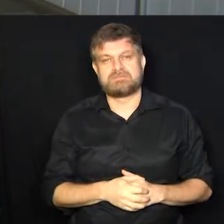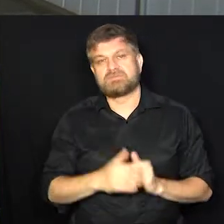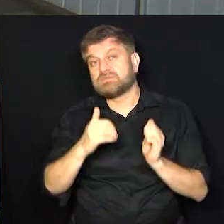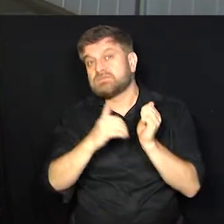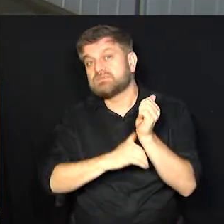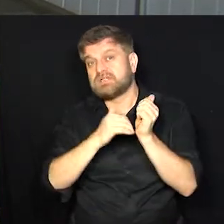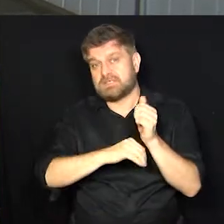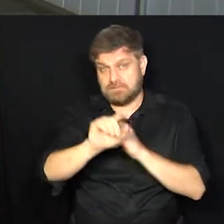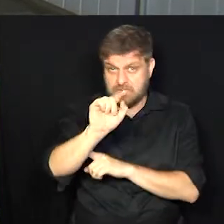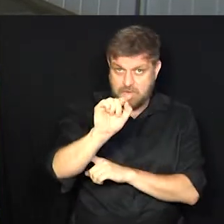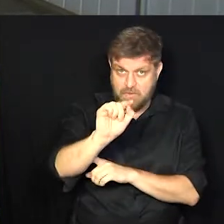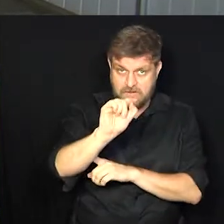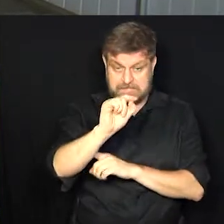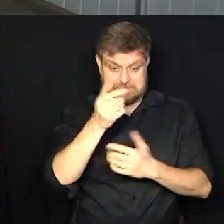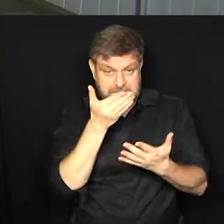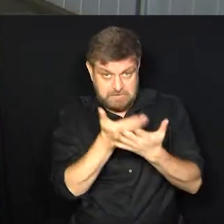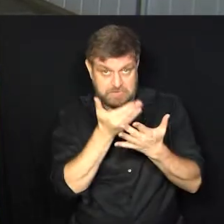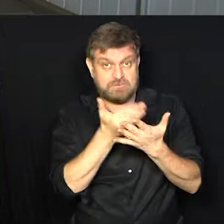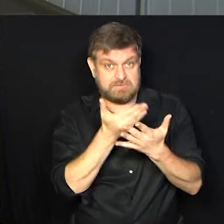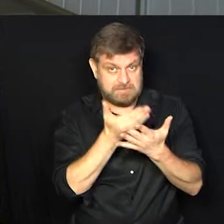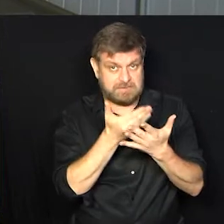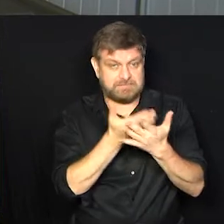segredo mesmo é você estudar.